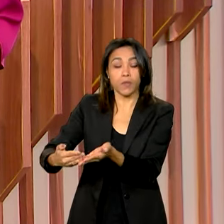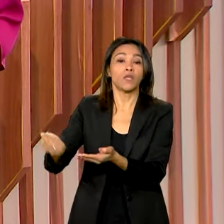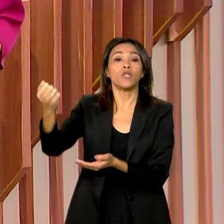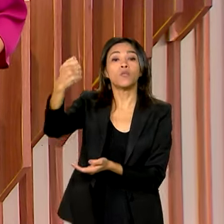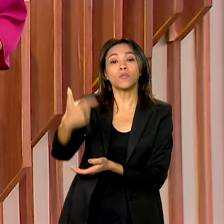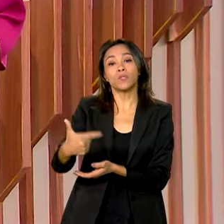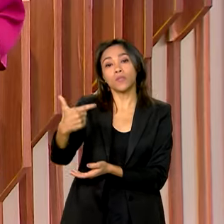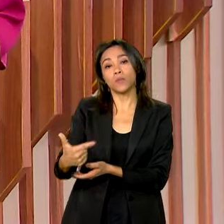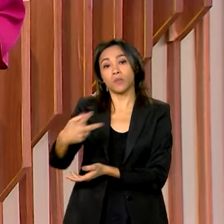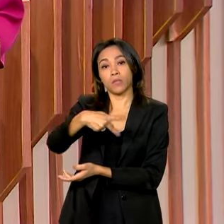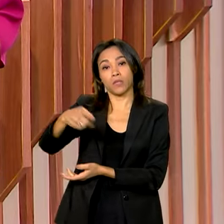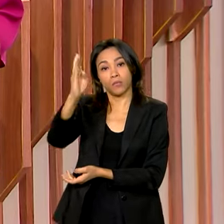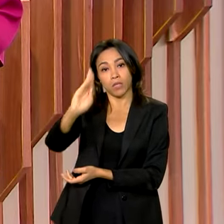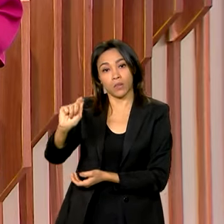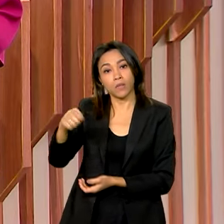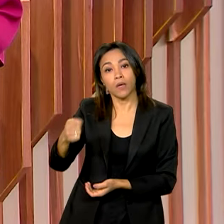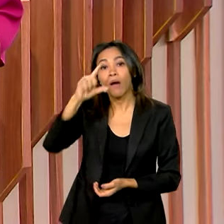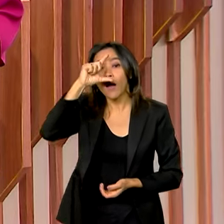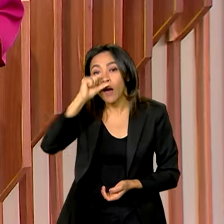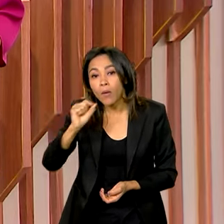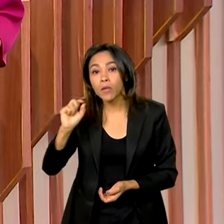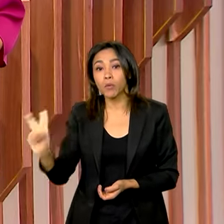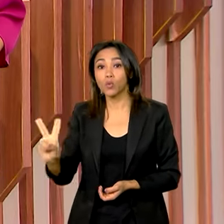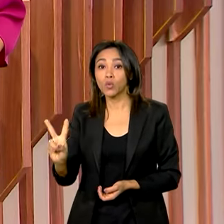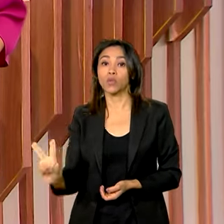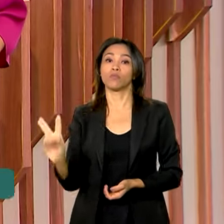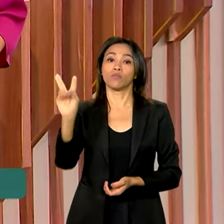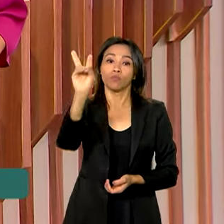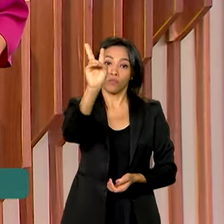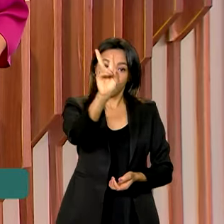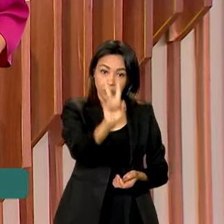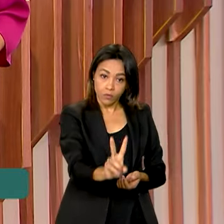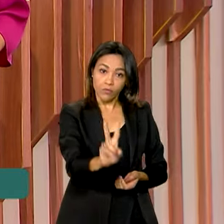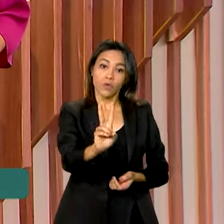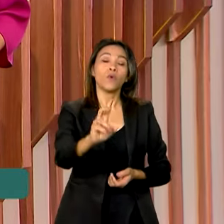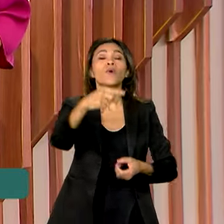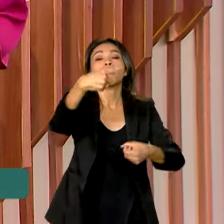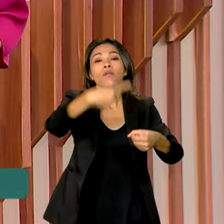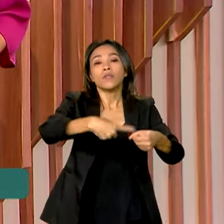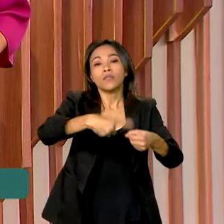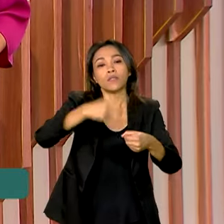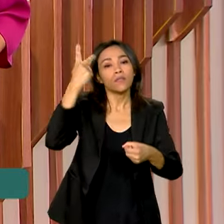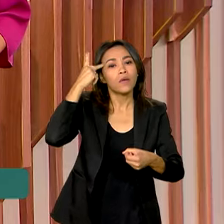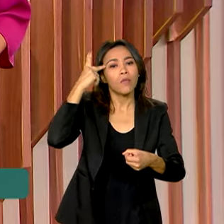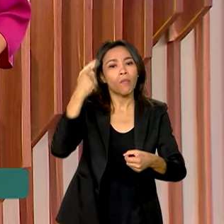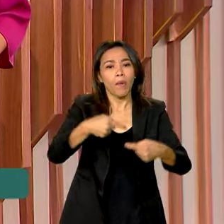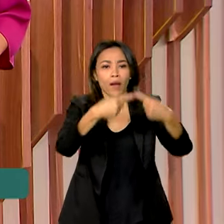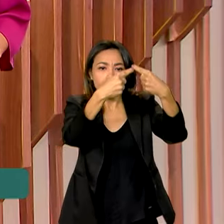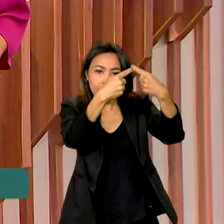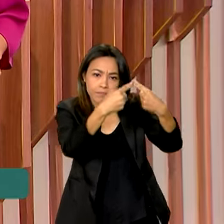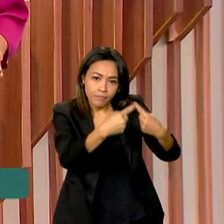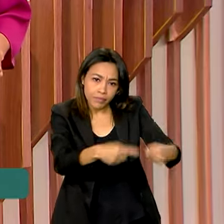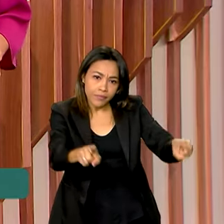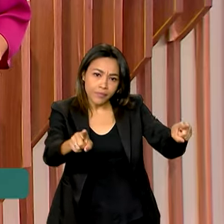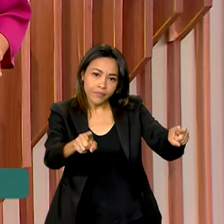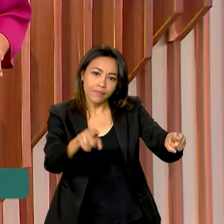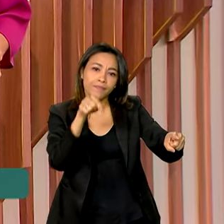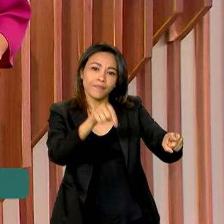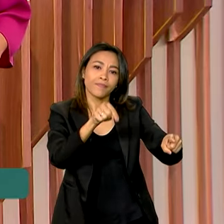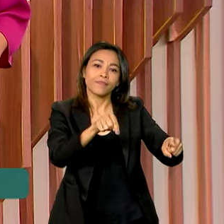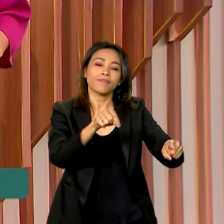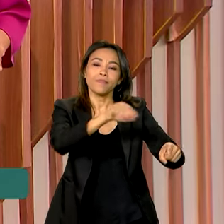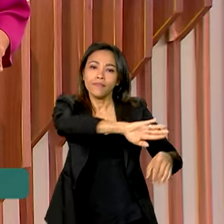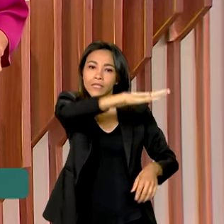-presidente Geraldo Alckmin, estiveram na Baixada Santista para inaugurar o Parque Valongo, na área portuária de Santos.